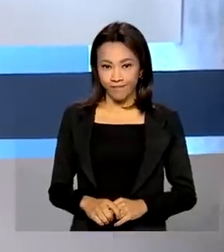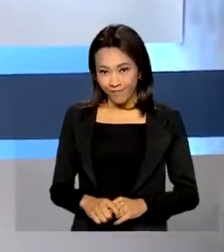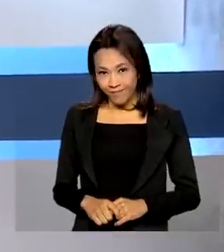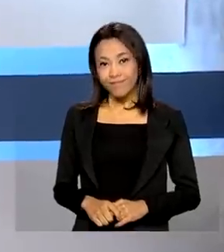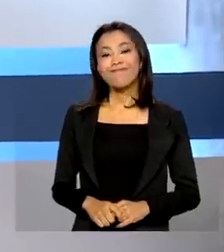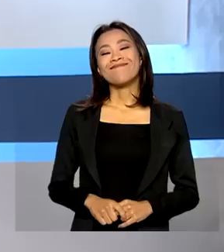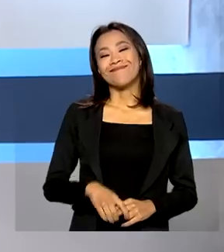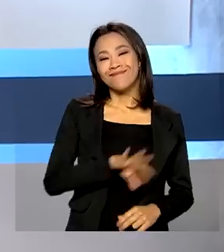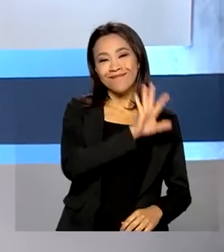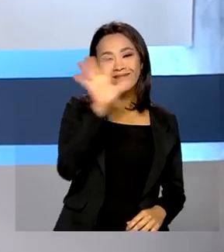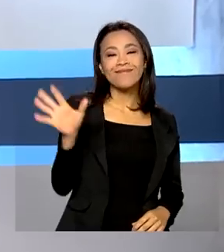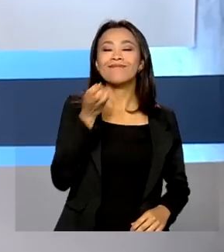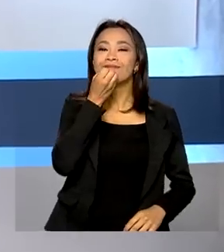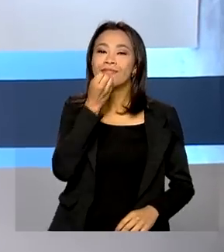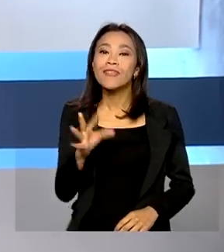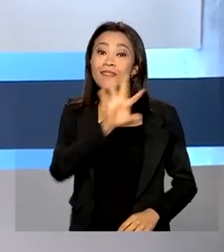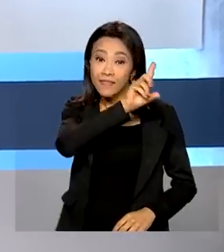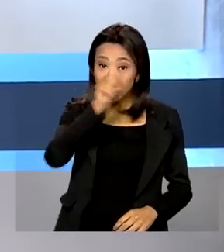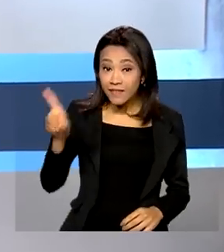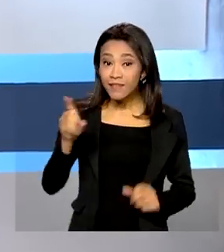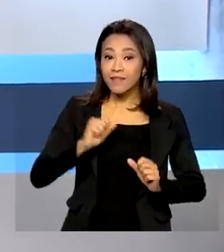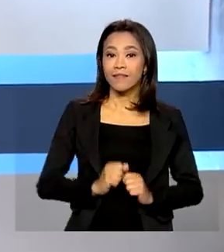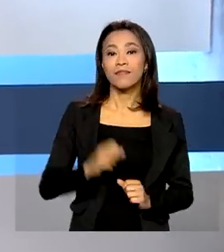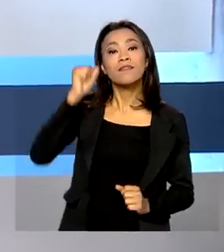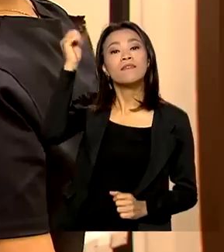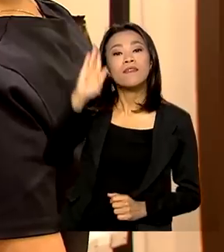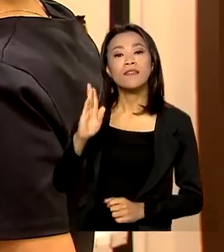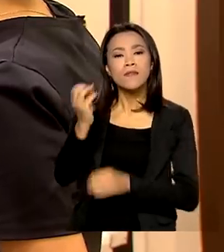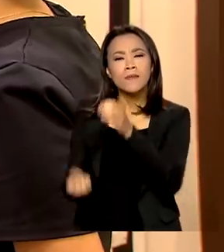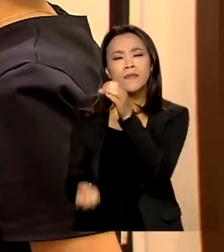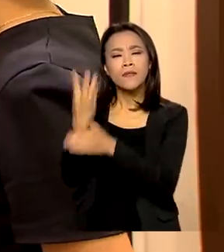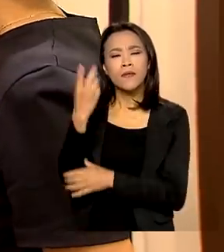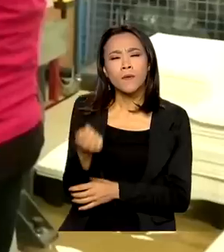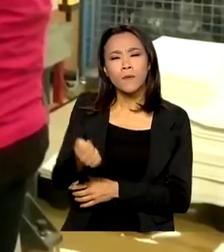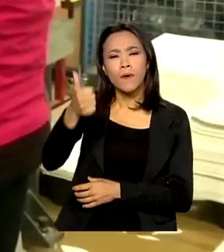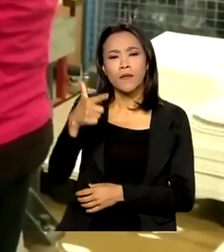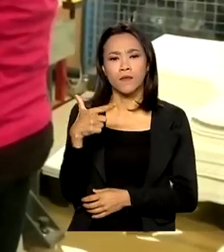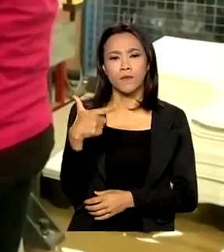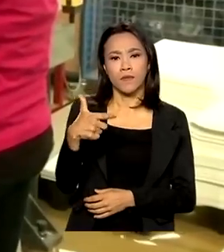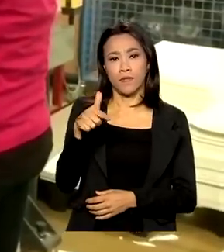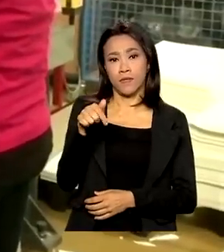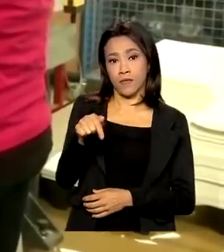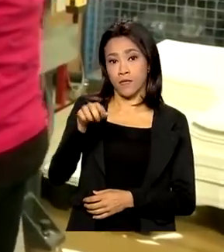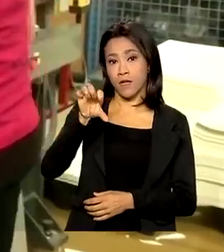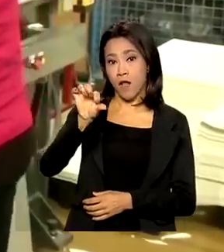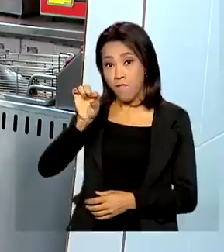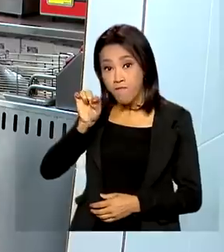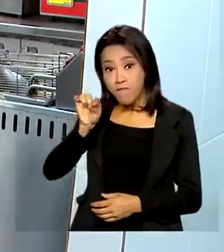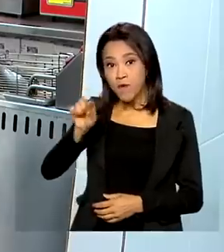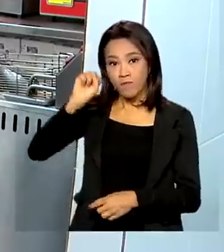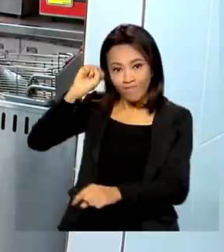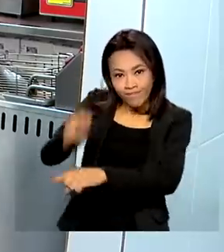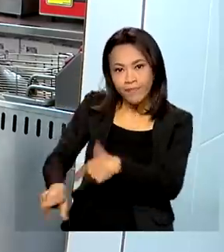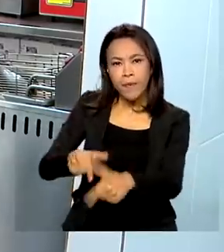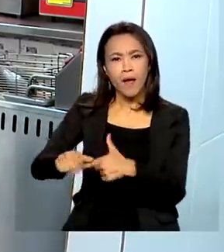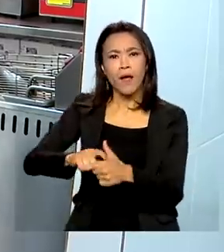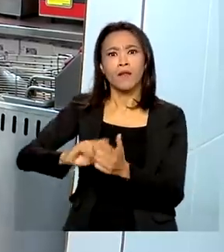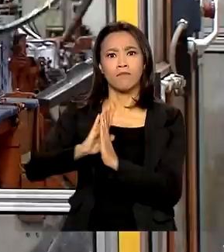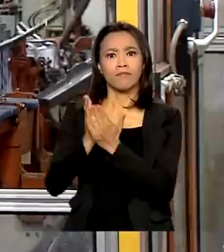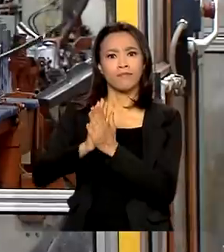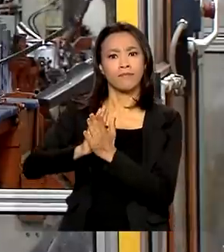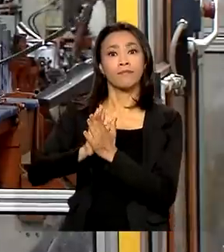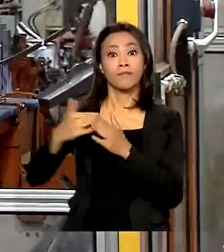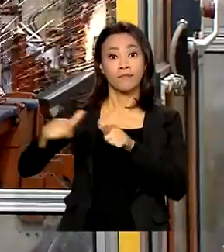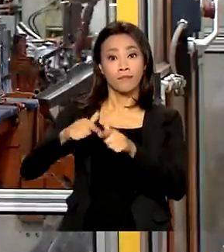Olá, bom dia. Brasil cria quase 279 mil empregos com carteira assinada em